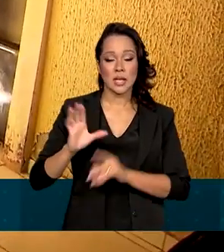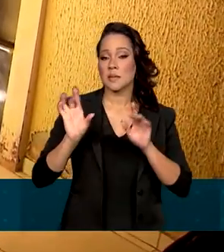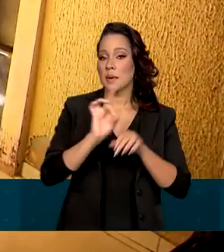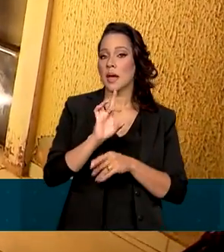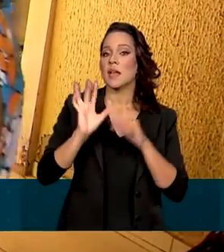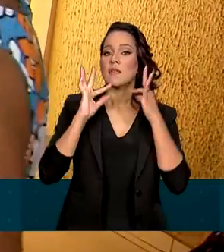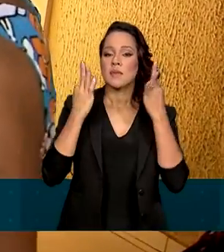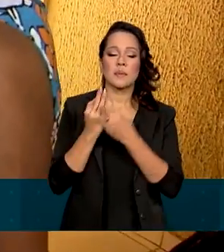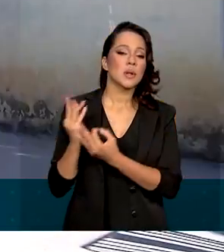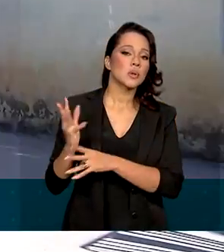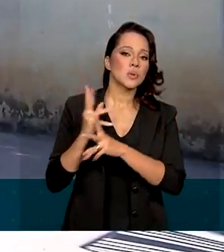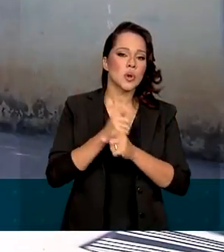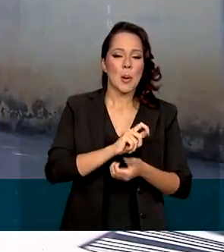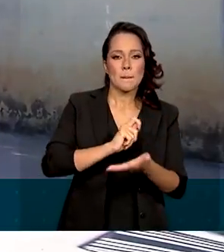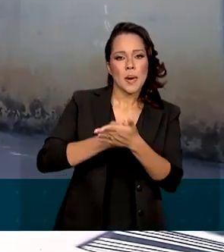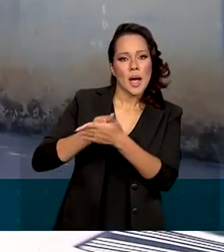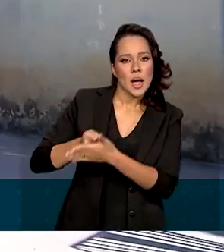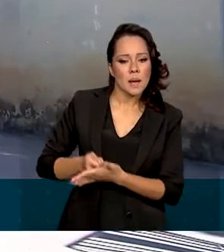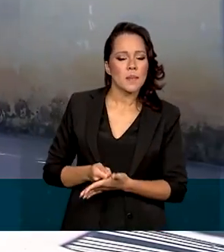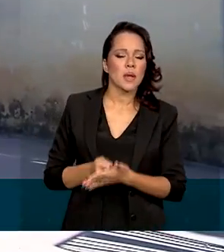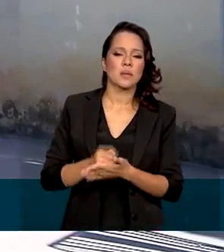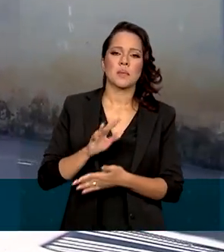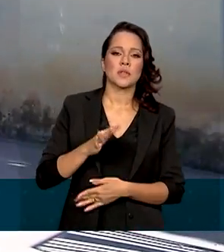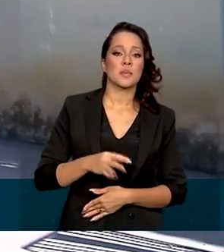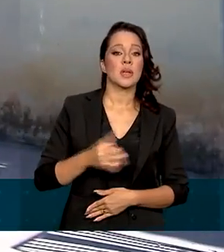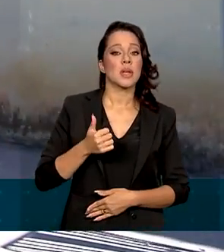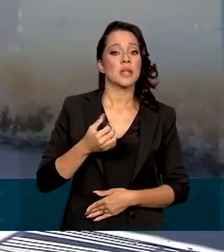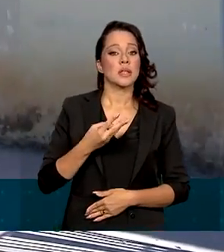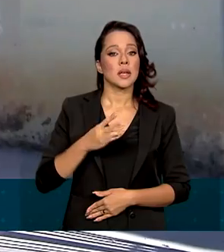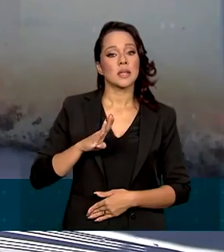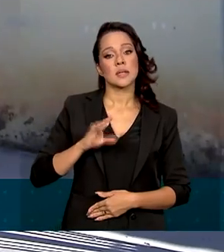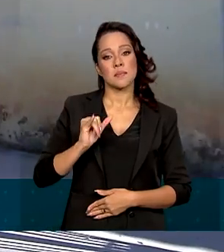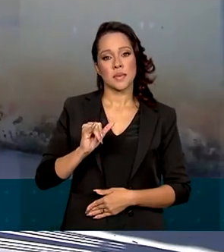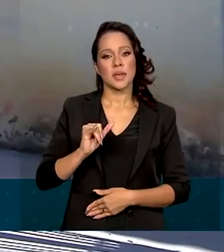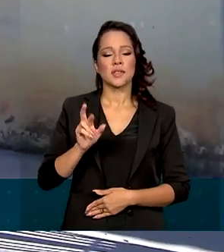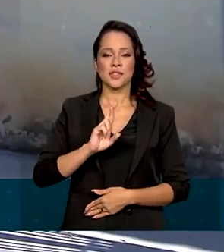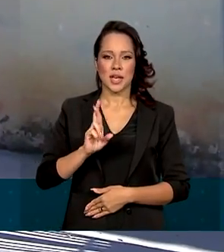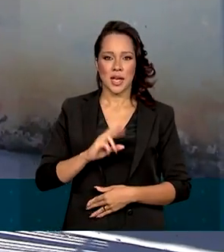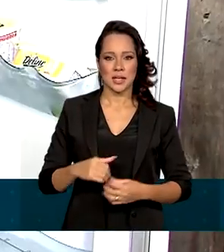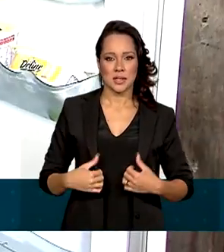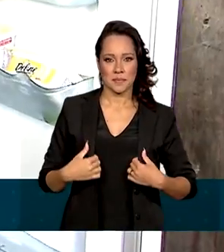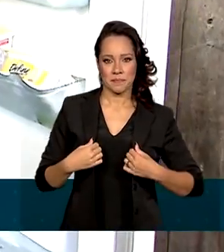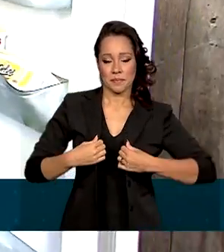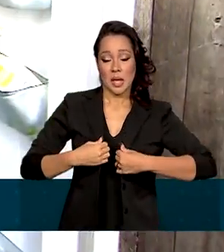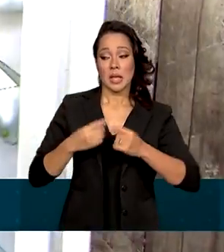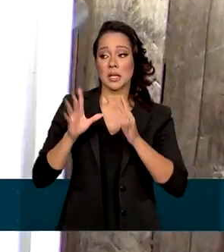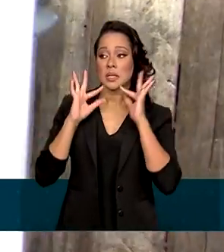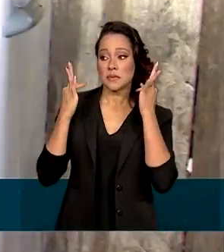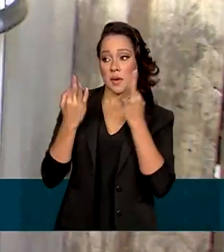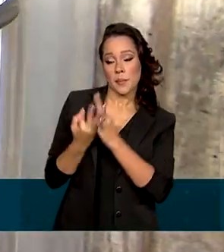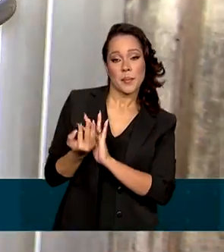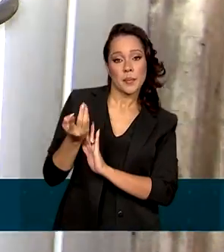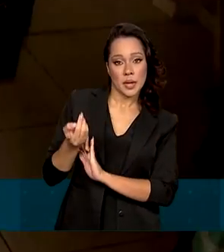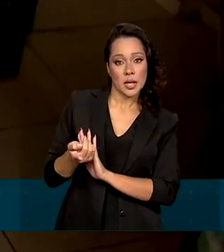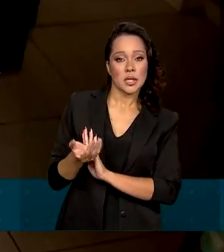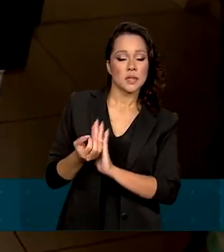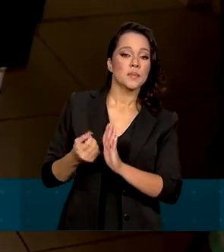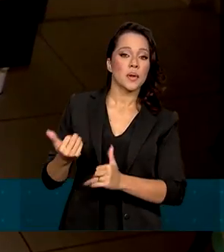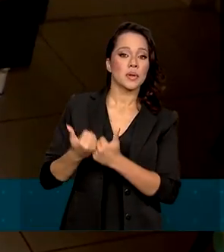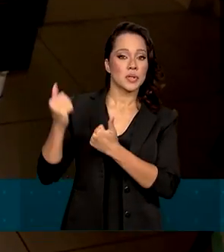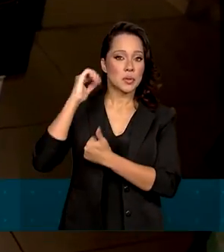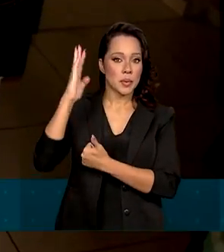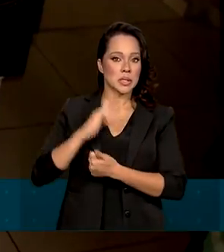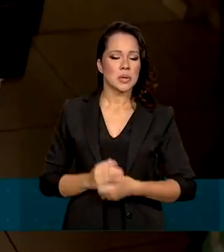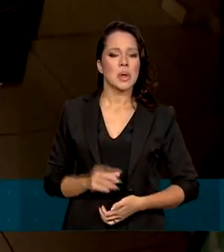família, o total em pagamentos vai ser de cerca de 13 bilhões de reais. Dentre as famílias beneficiadas pelo Auxílio